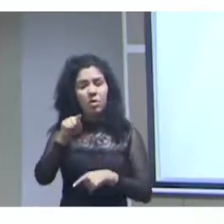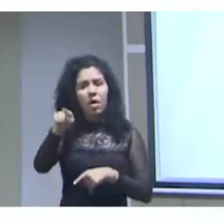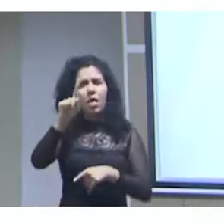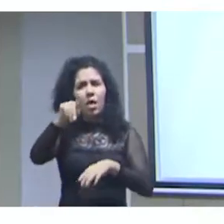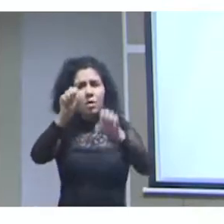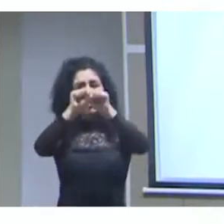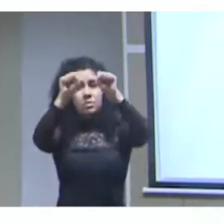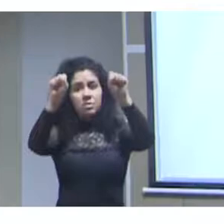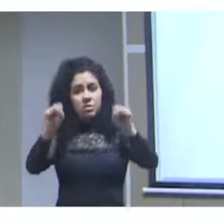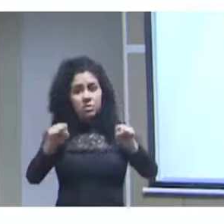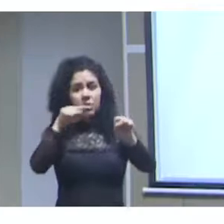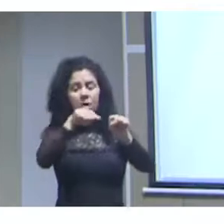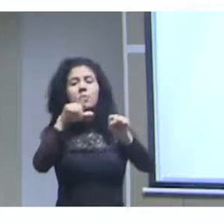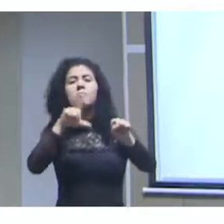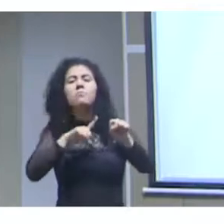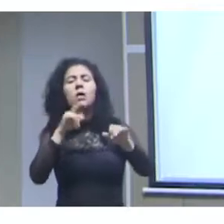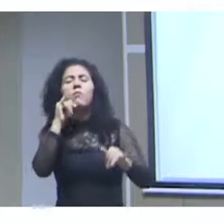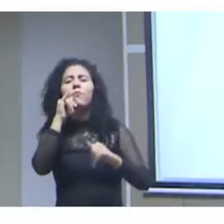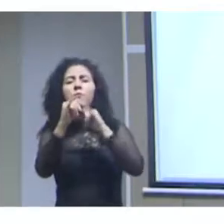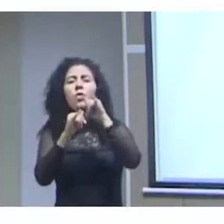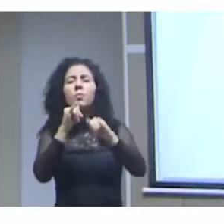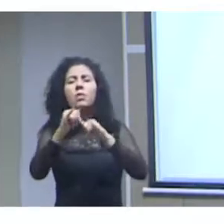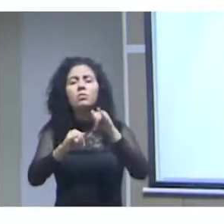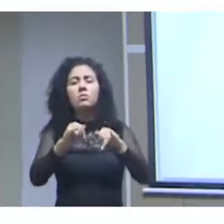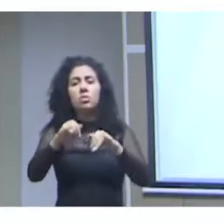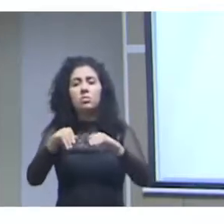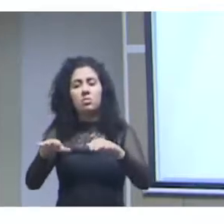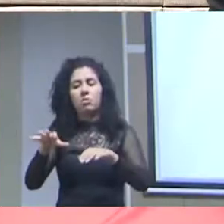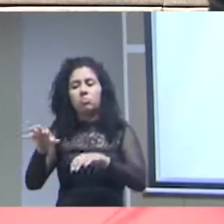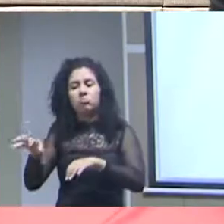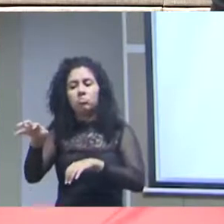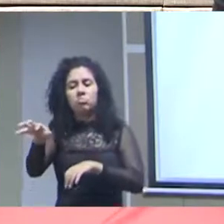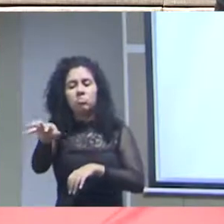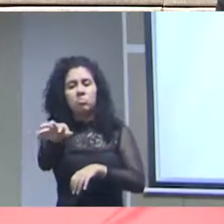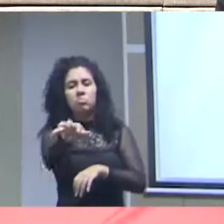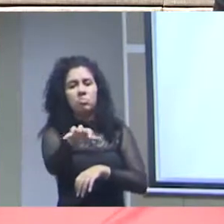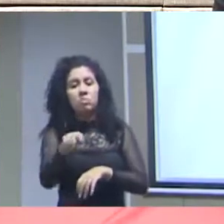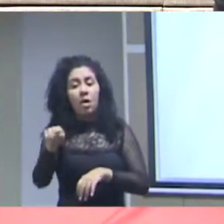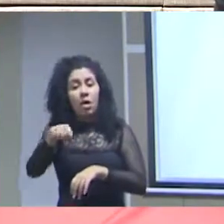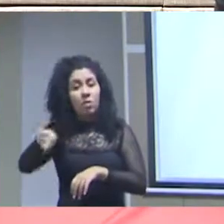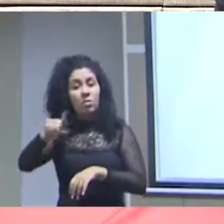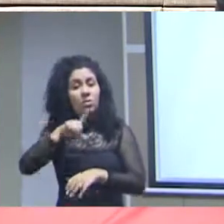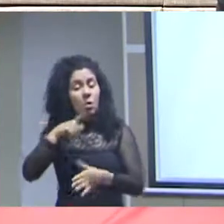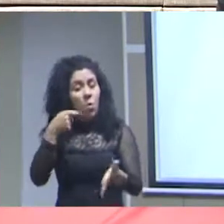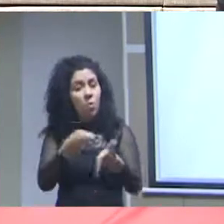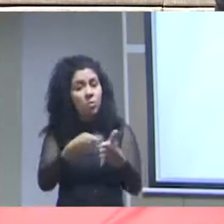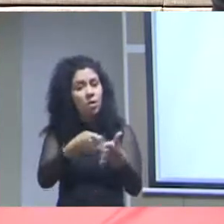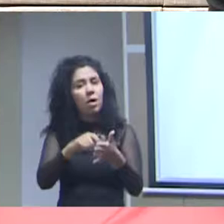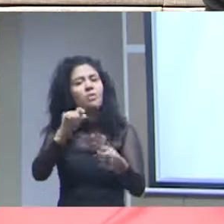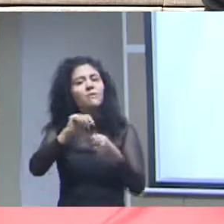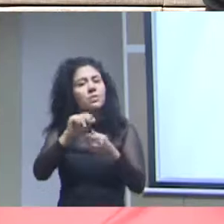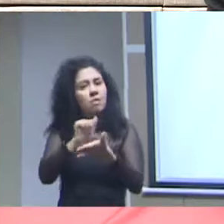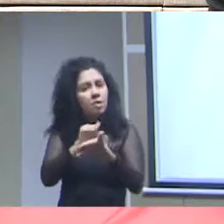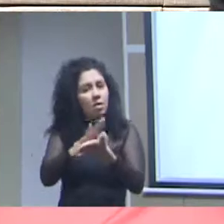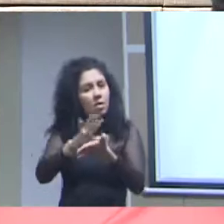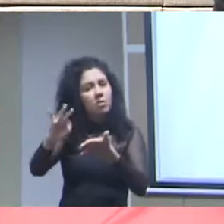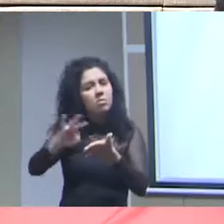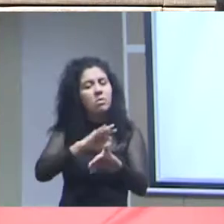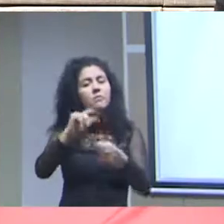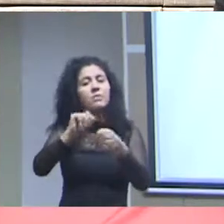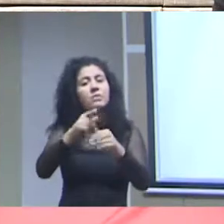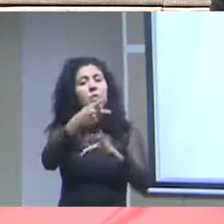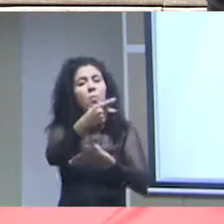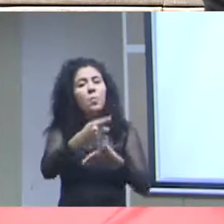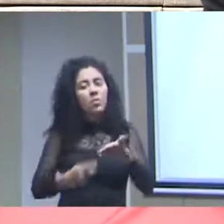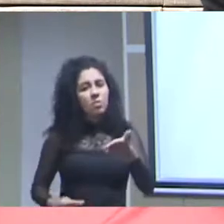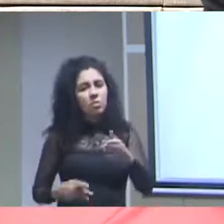as organizações são agora obrigadas a cadastrar os seus projetos com o governo